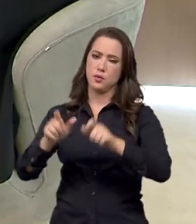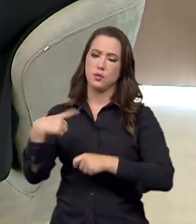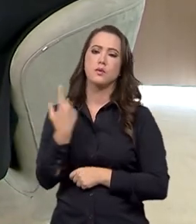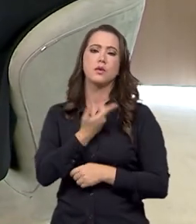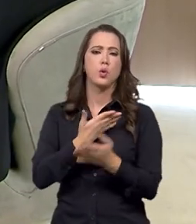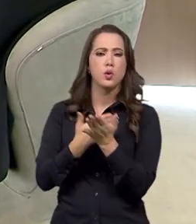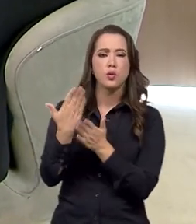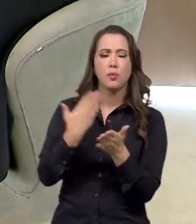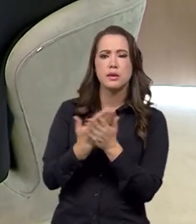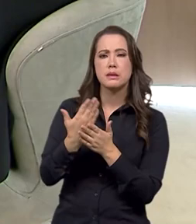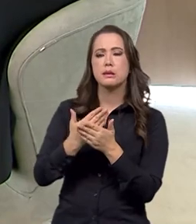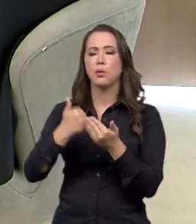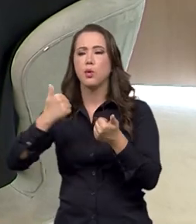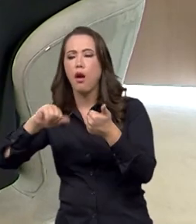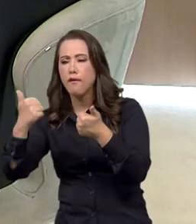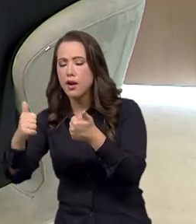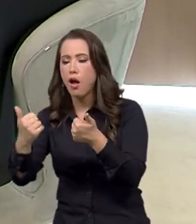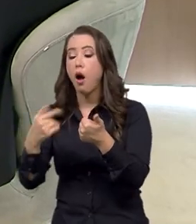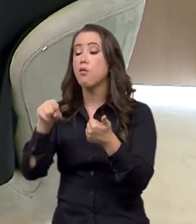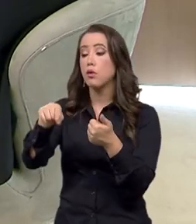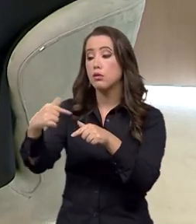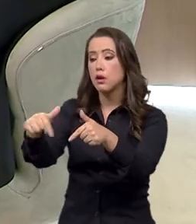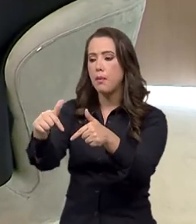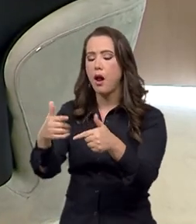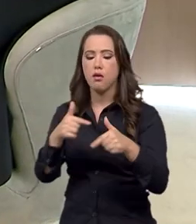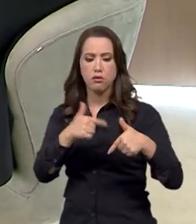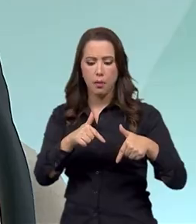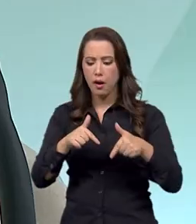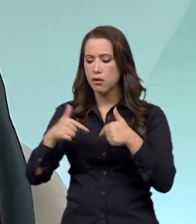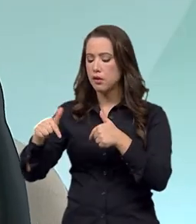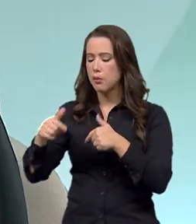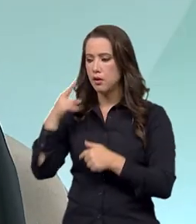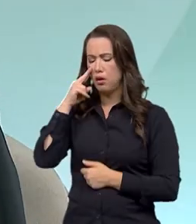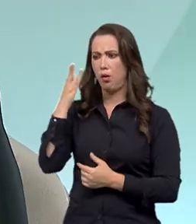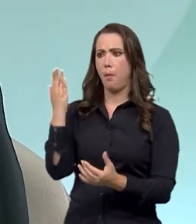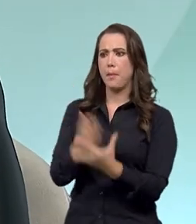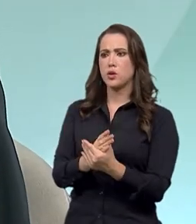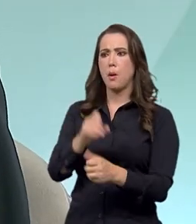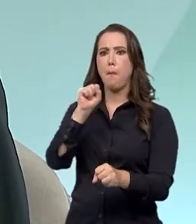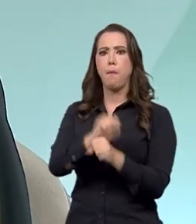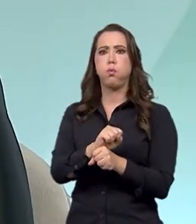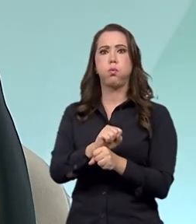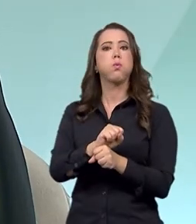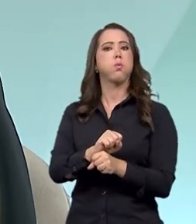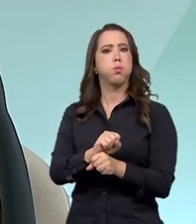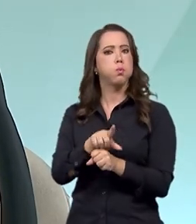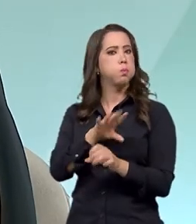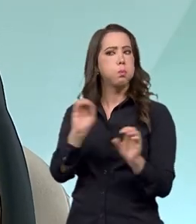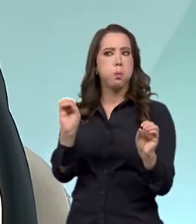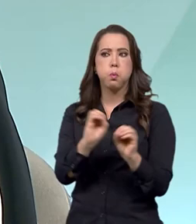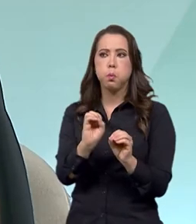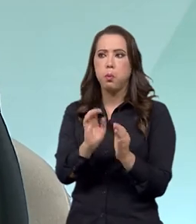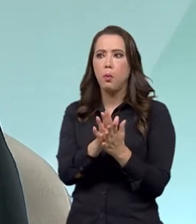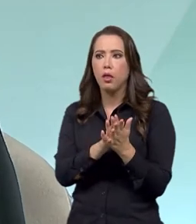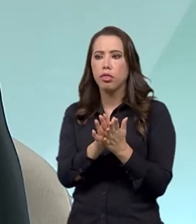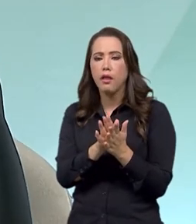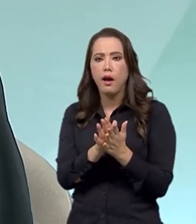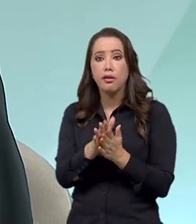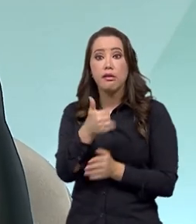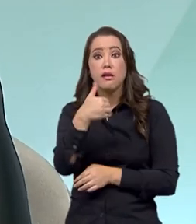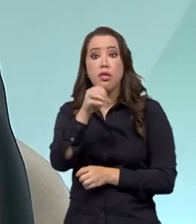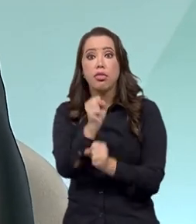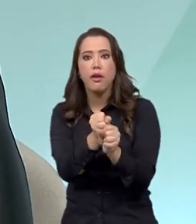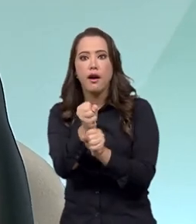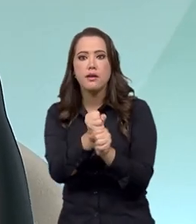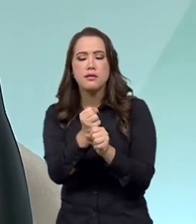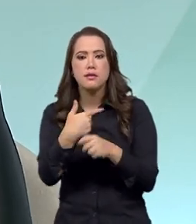começamos a mapear os processos, verificamos um passivo enorme de processos parados há mais de 10, 15 anos, que na minha visão como servidor